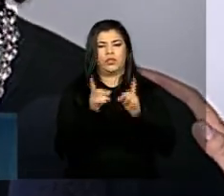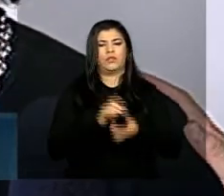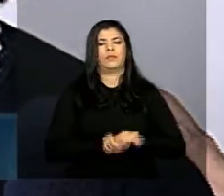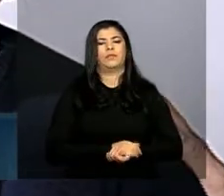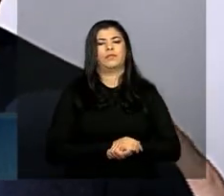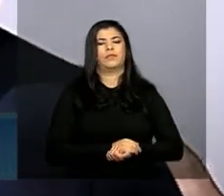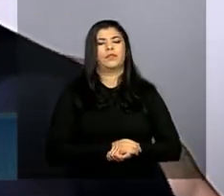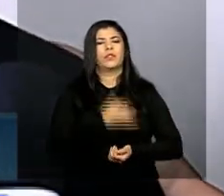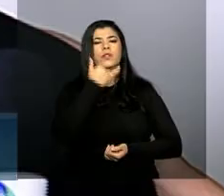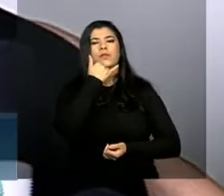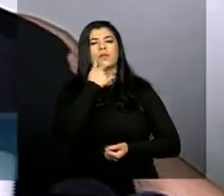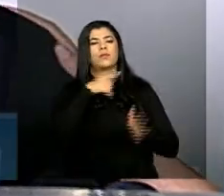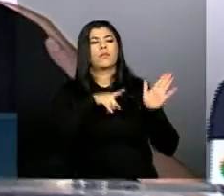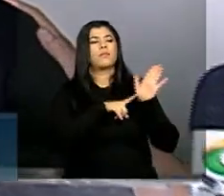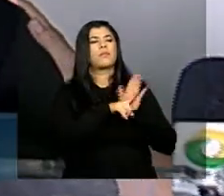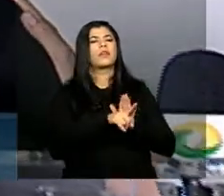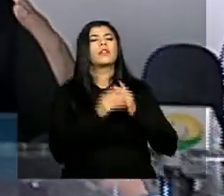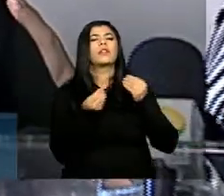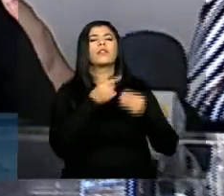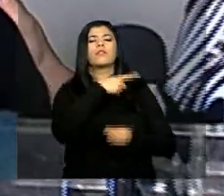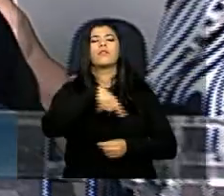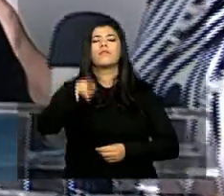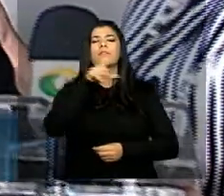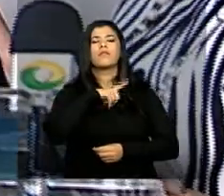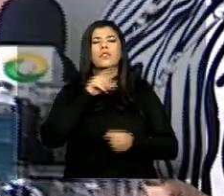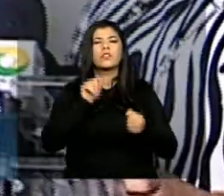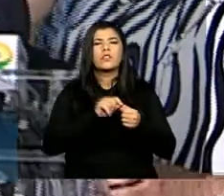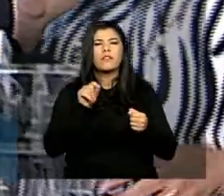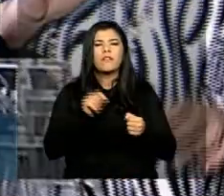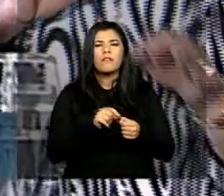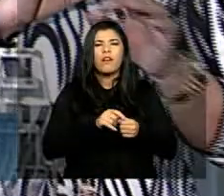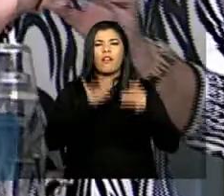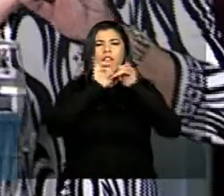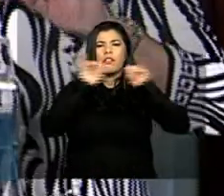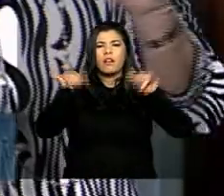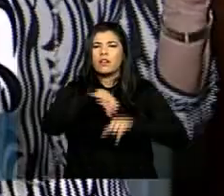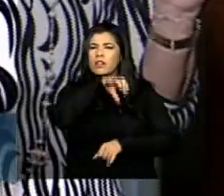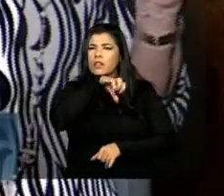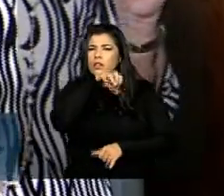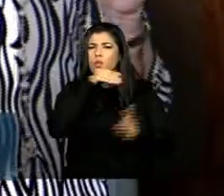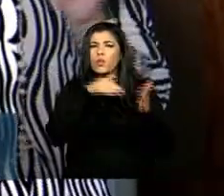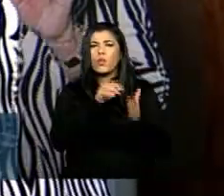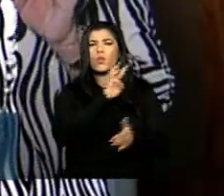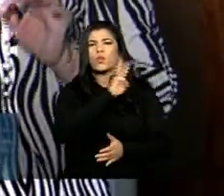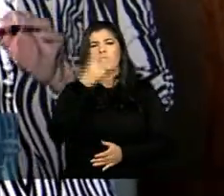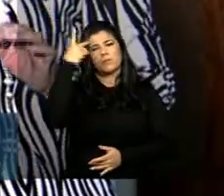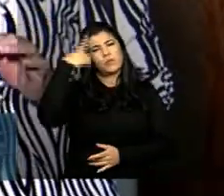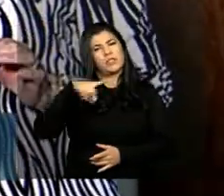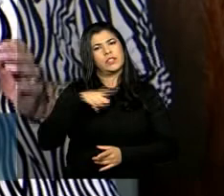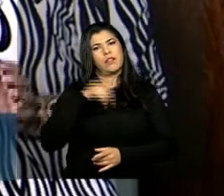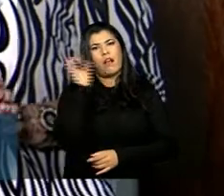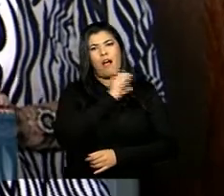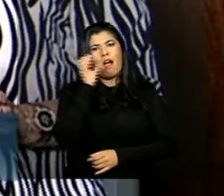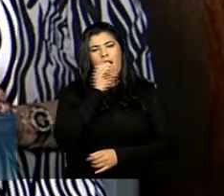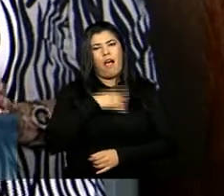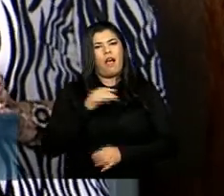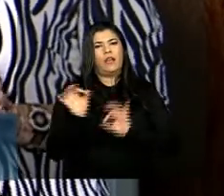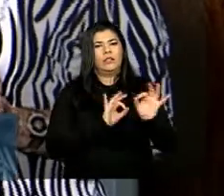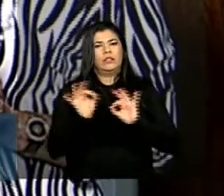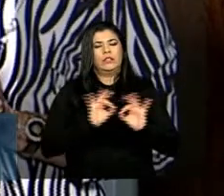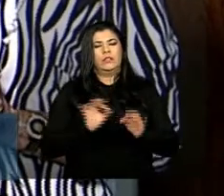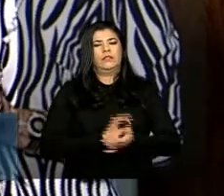coisa eu quero saber quem é que faz declaração de imposto de renda que é antecipado todo mundo é nos últimos três dias enlouquecido para fazer a declaração eles